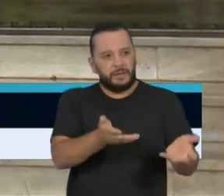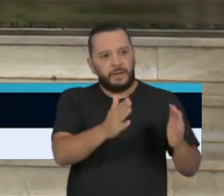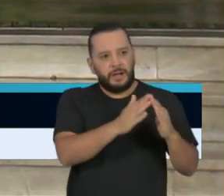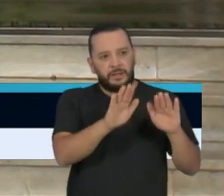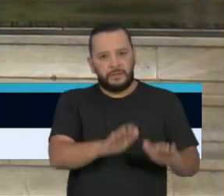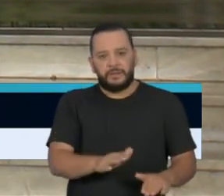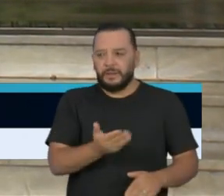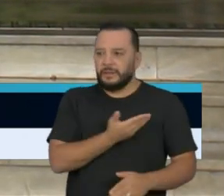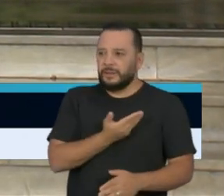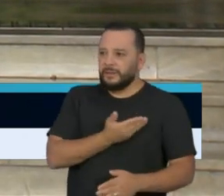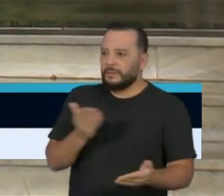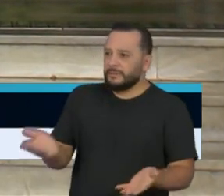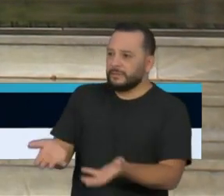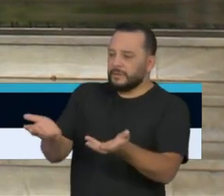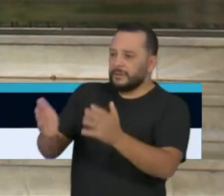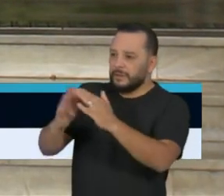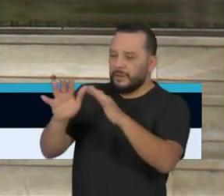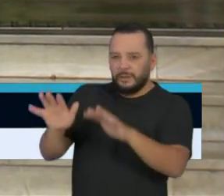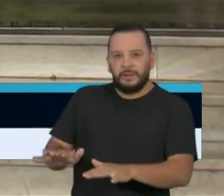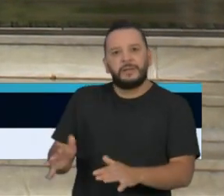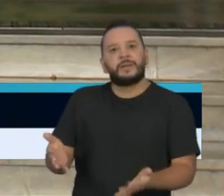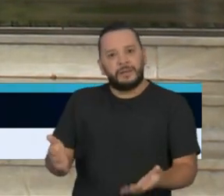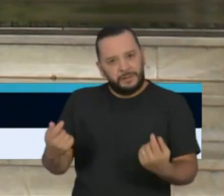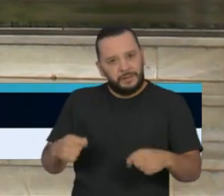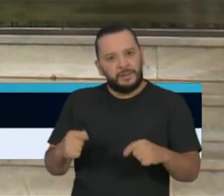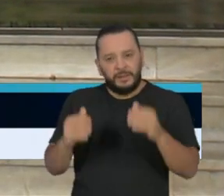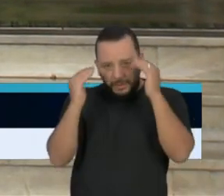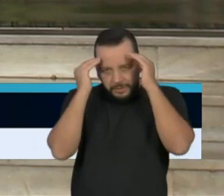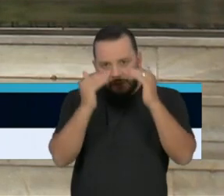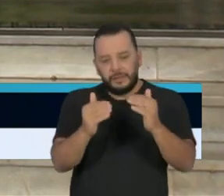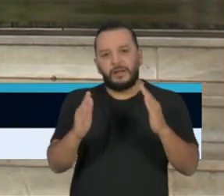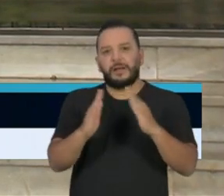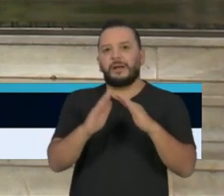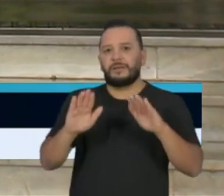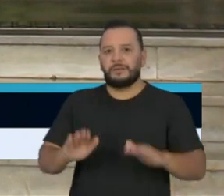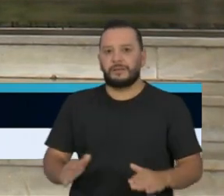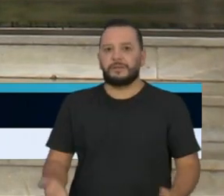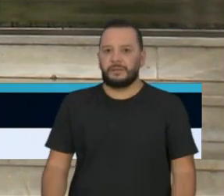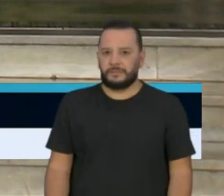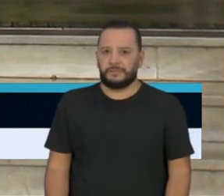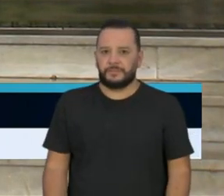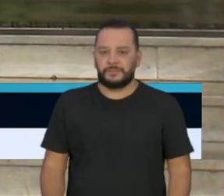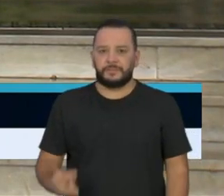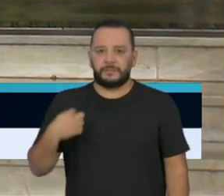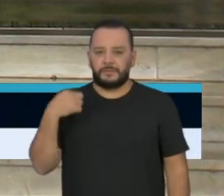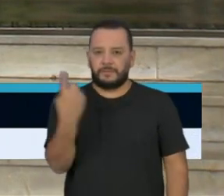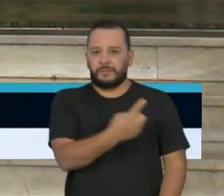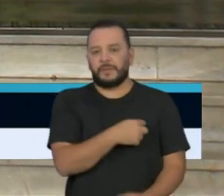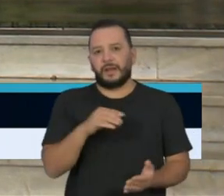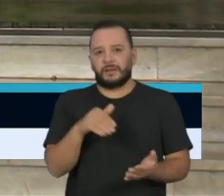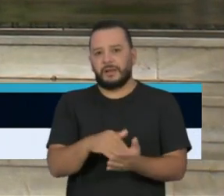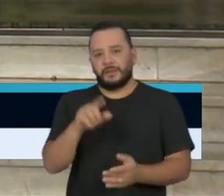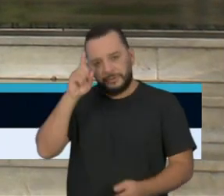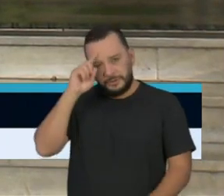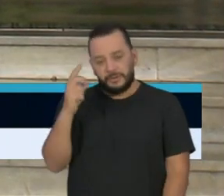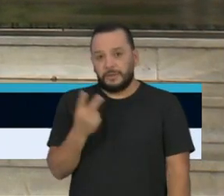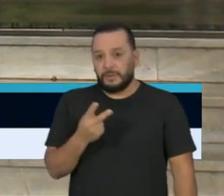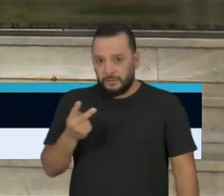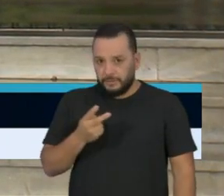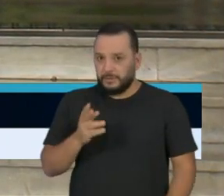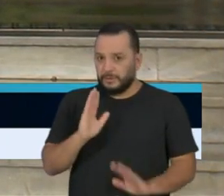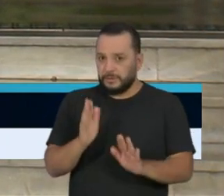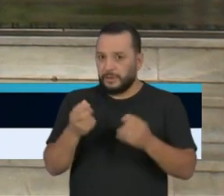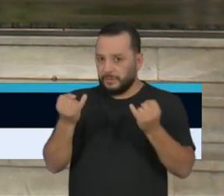vizinhos a fazerem o mesmo, a seguirem o isolamento. Nós vamos até o dia 22, que é a data, conforme já